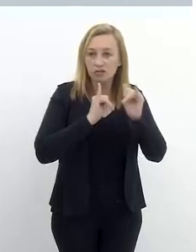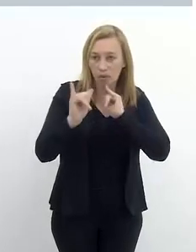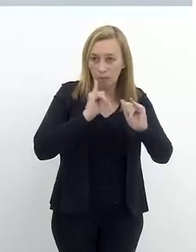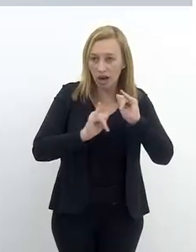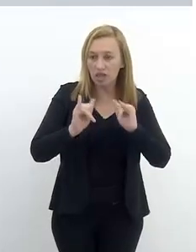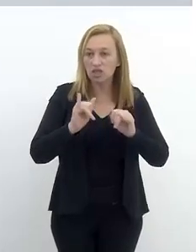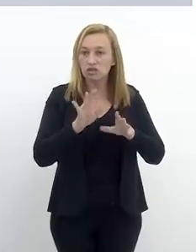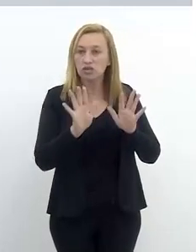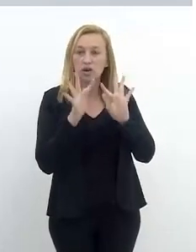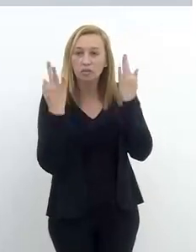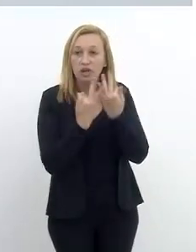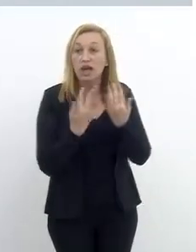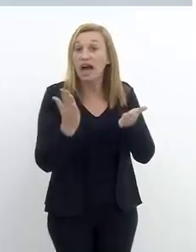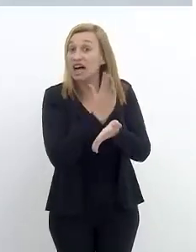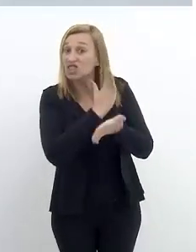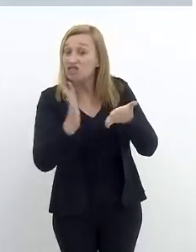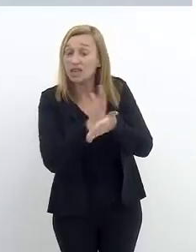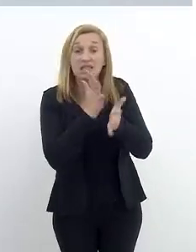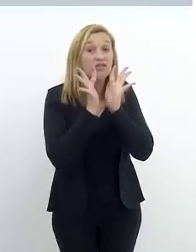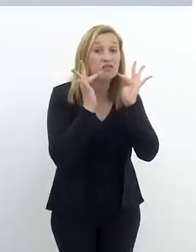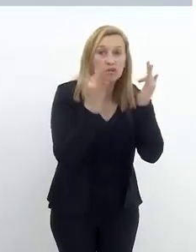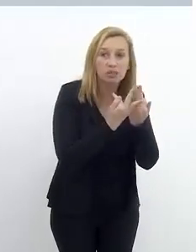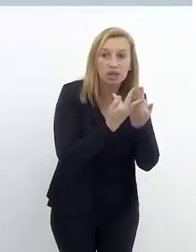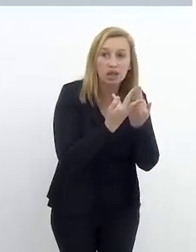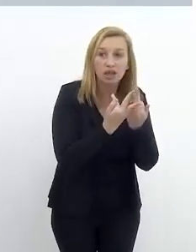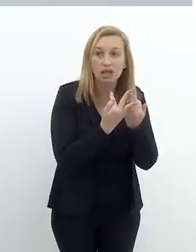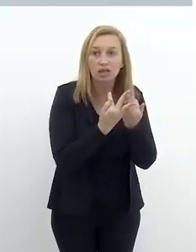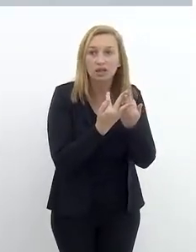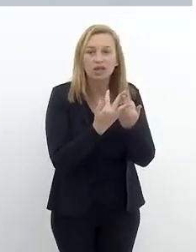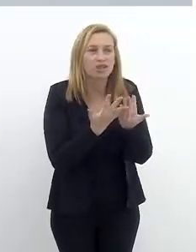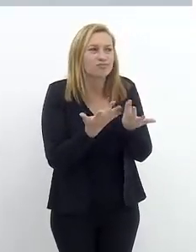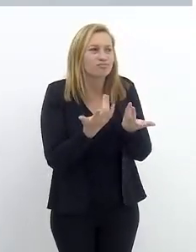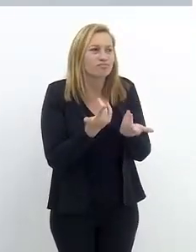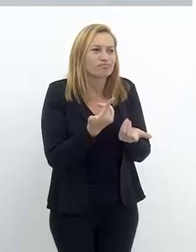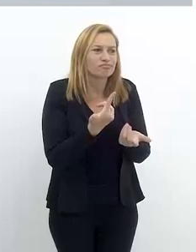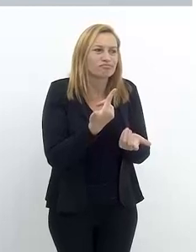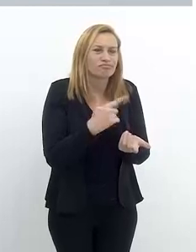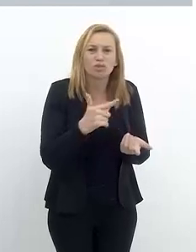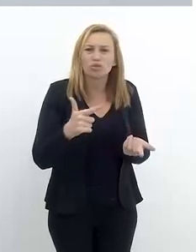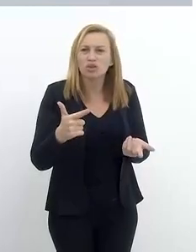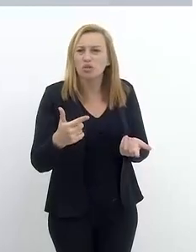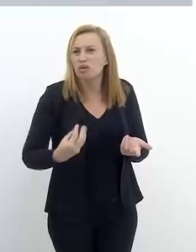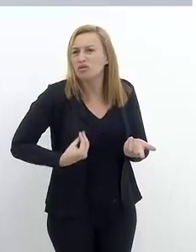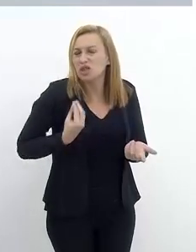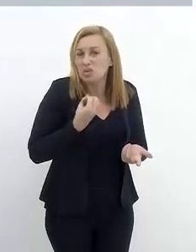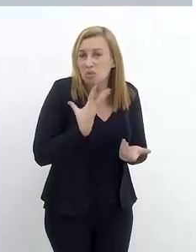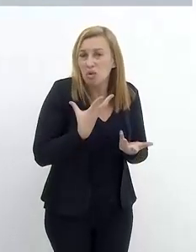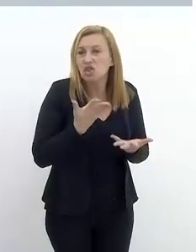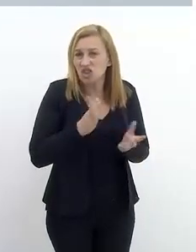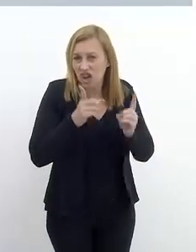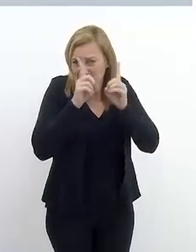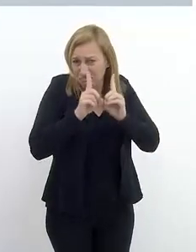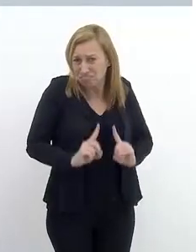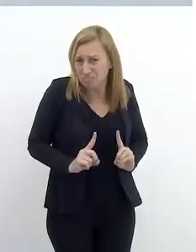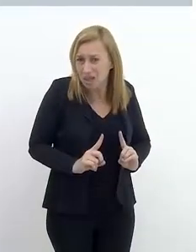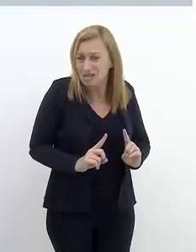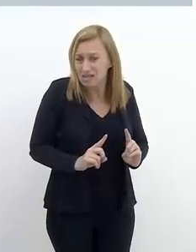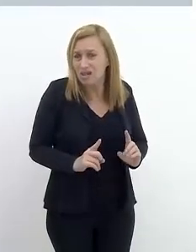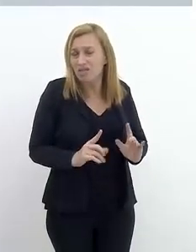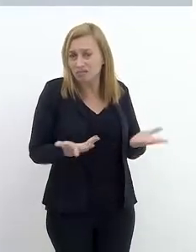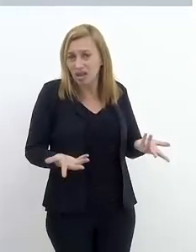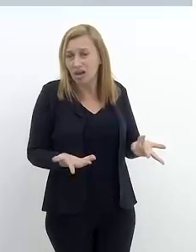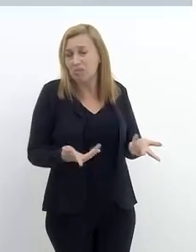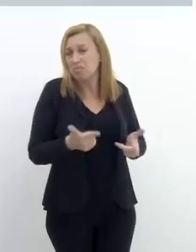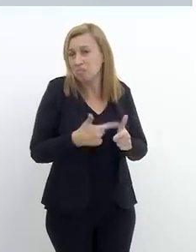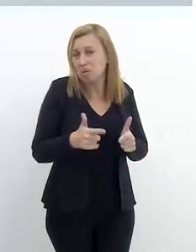informar as famílias sobre isso. Porque muitas vezes essas famílias, além de estarem vivendo uma situação de absurdo estresse emocional